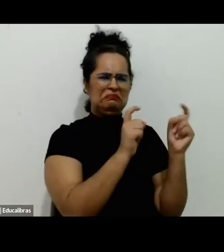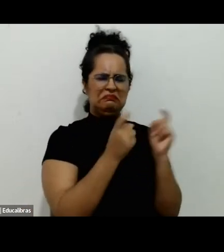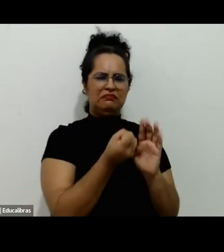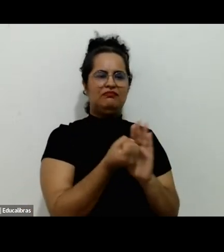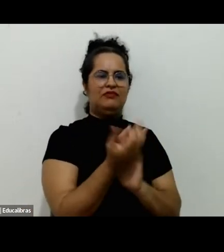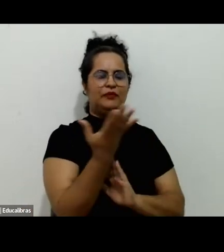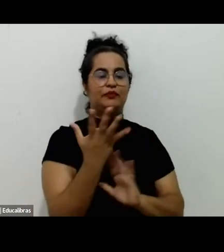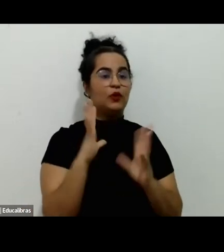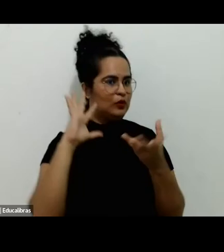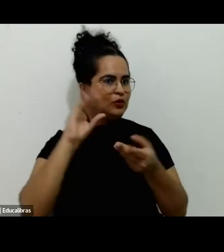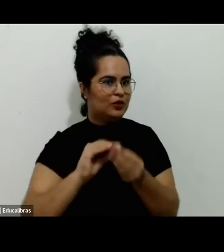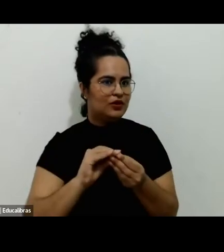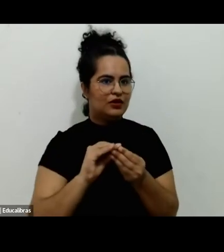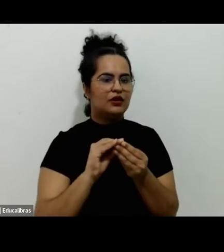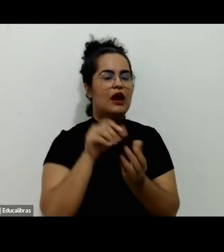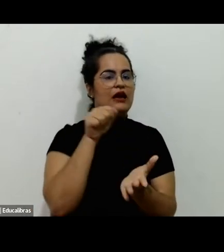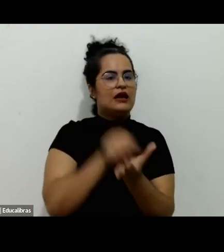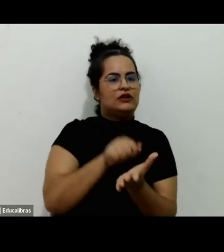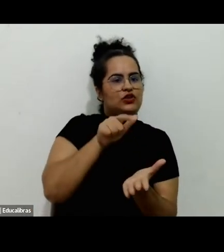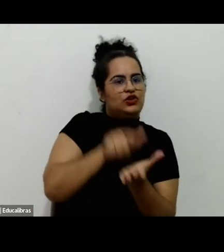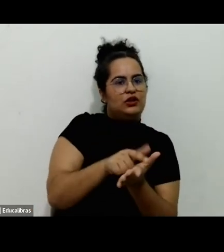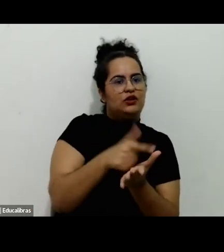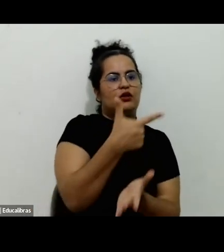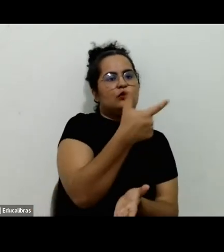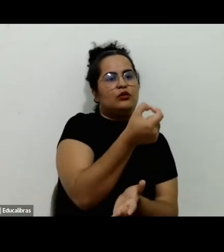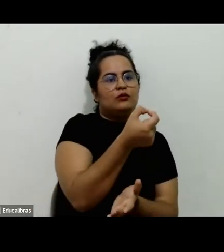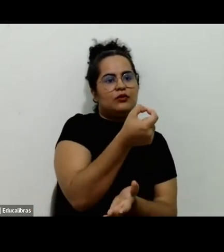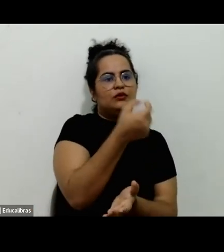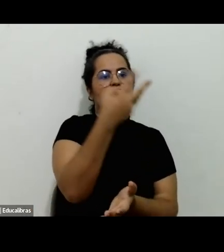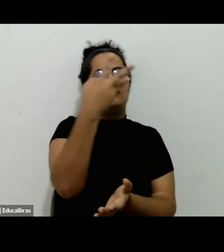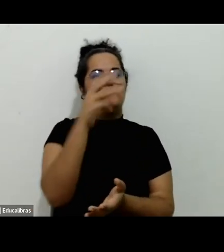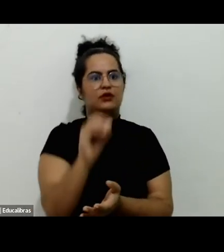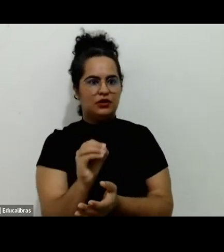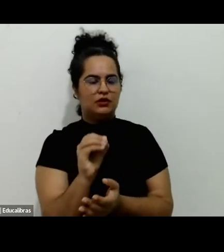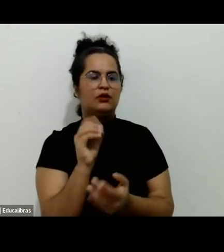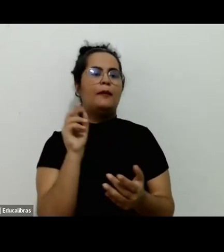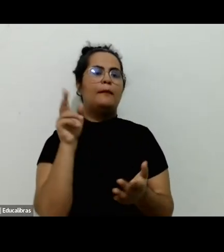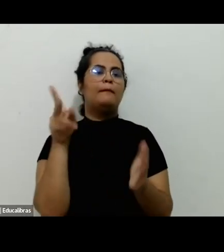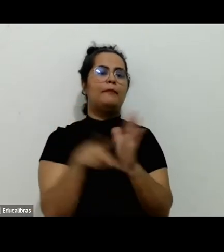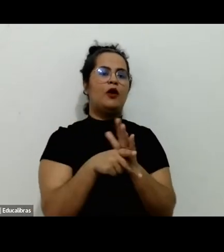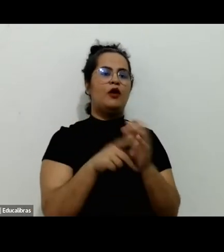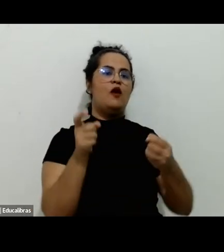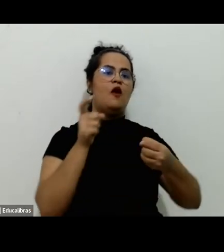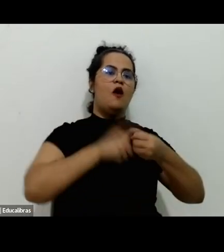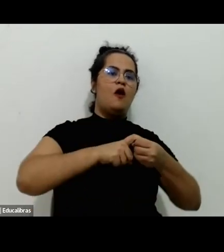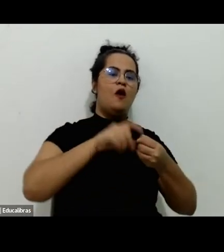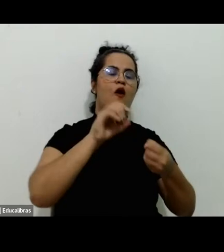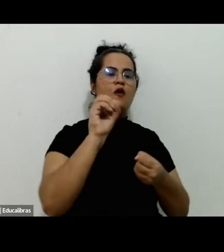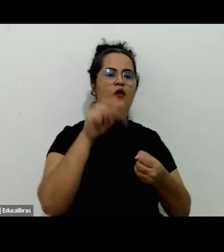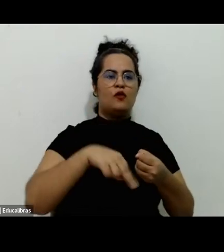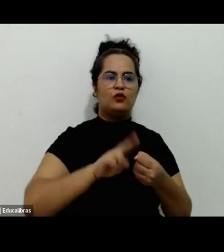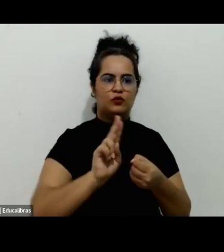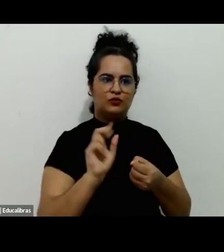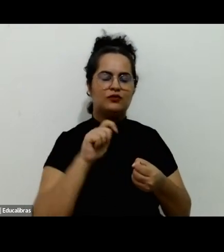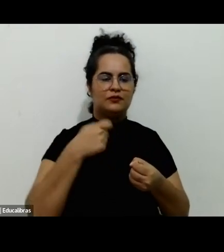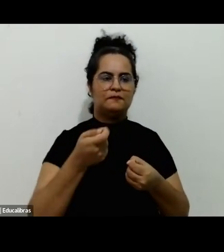concluir, pautas como a Agenda 2030 da ONU, que nós consideramos fundamental nos Objetivos de Desenvolvimento Sustentável, entre eles,